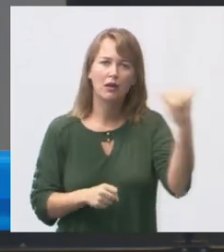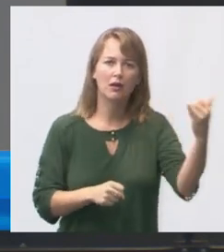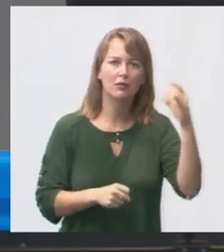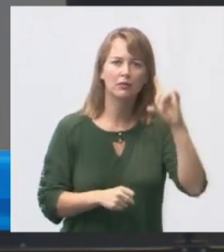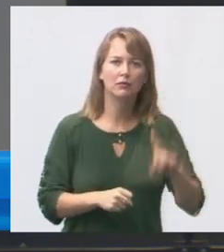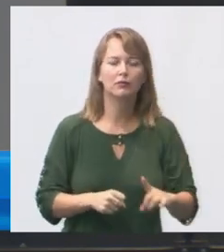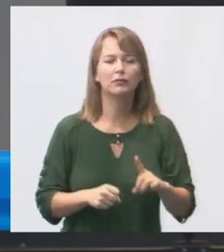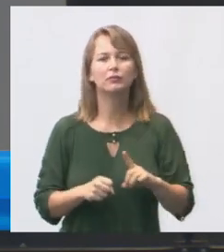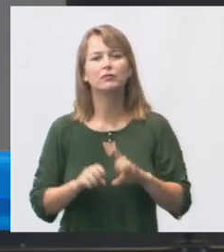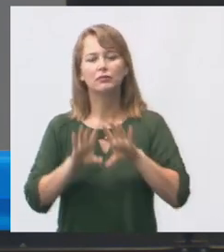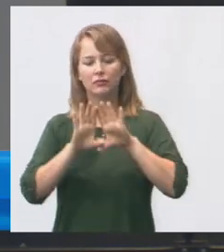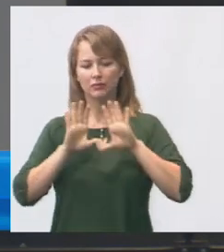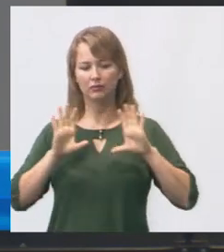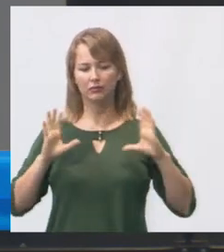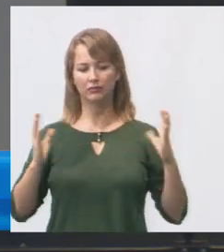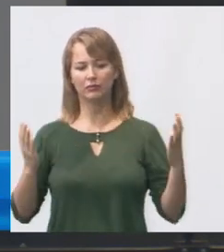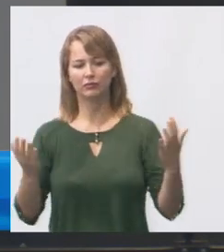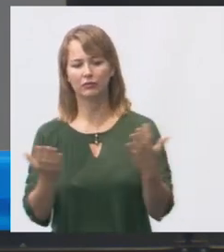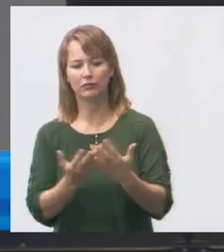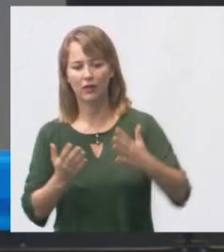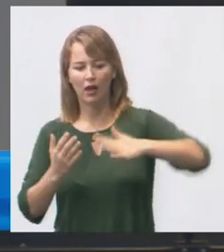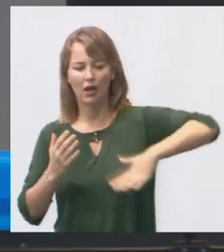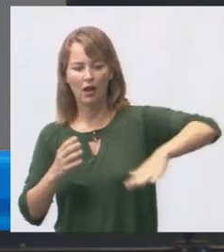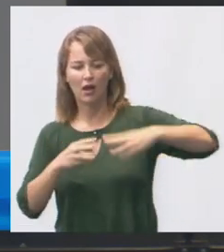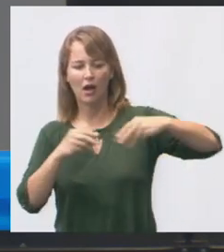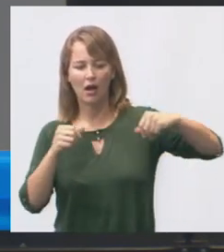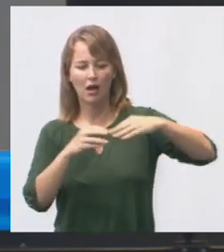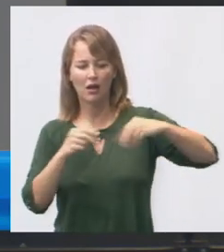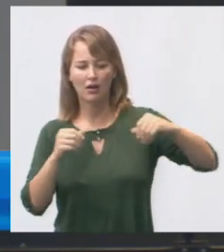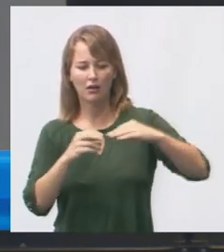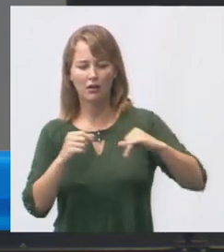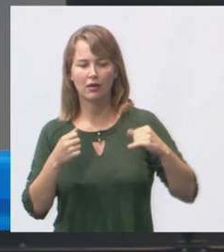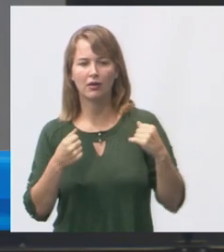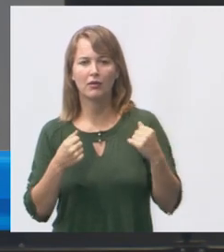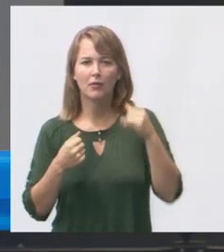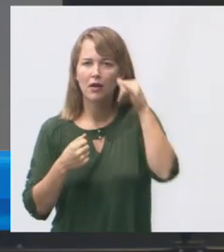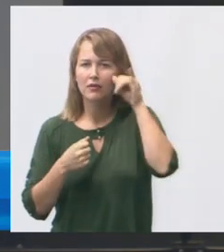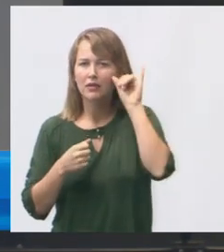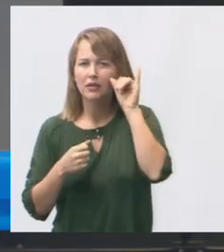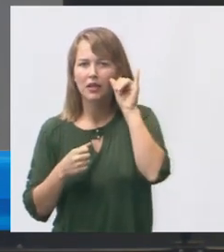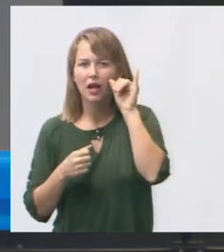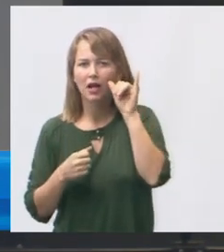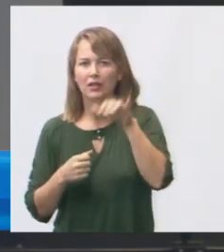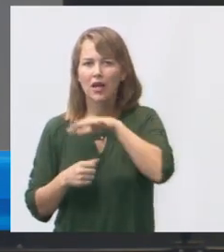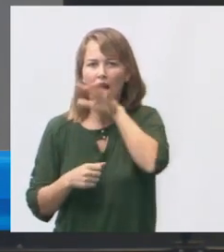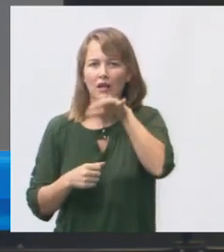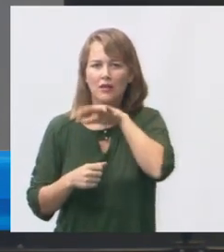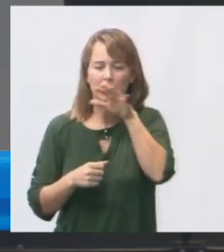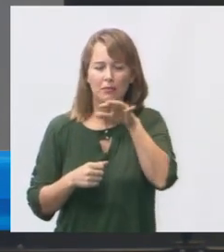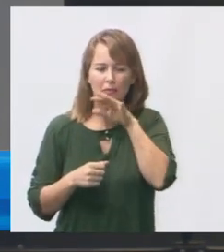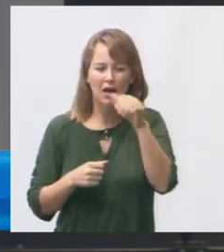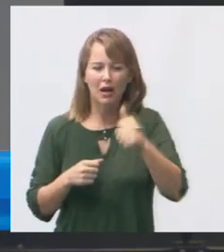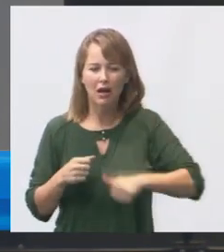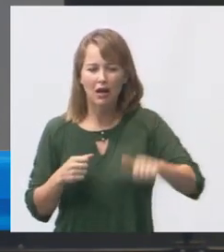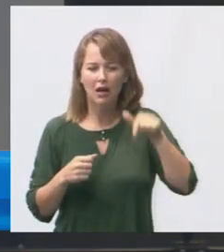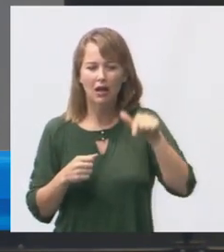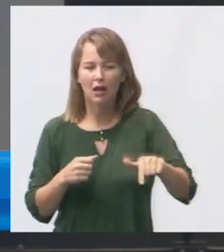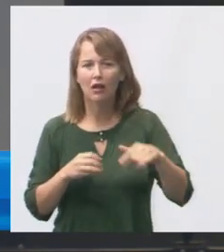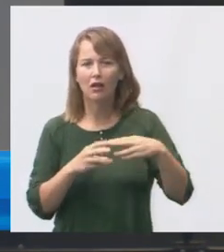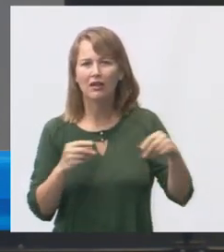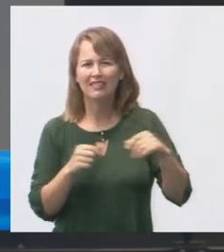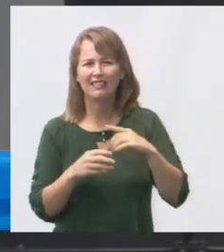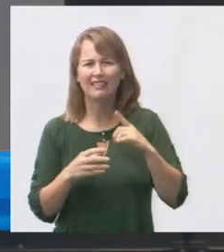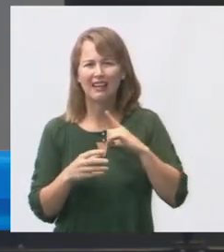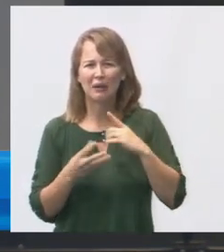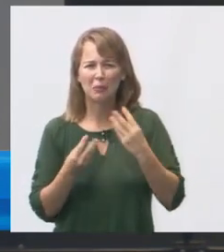cercamento isolamento total do tanque de areia com a rede alambrado para evitar que animais domésticos contaminem areia ali na região tem muito gato